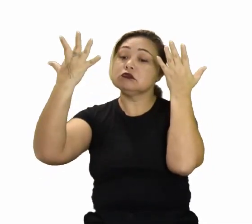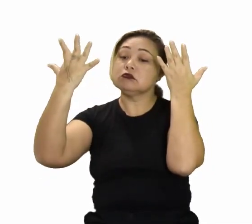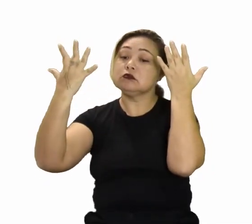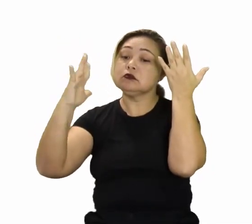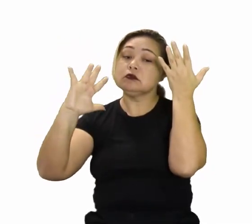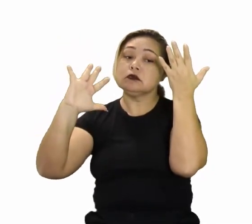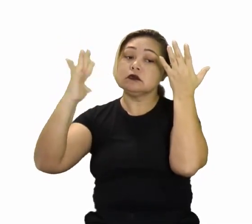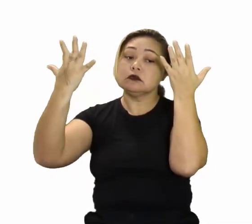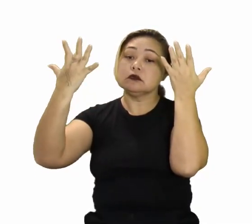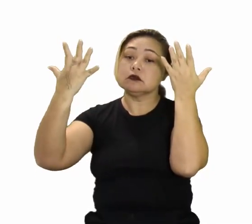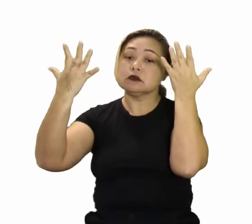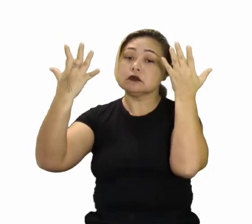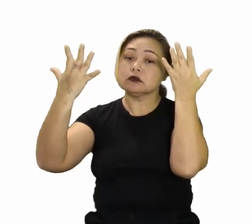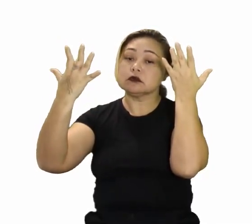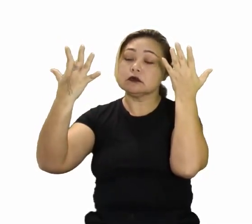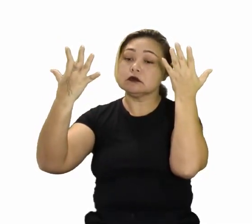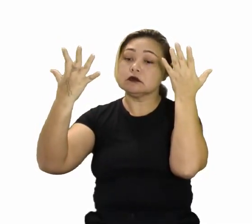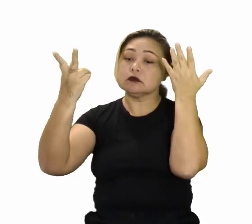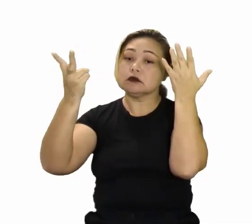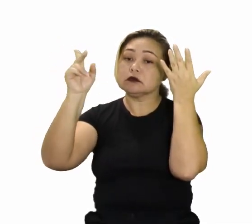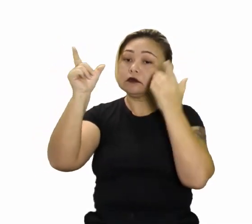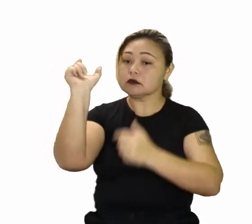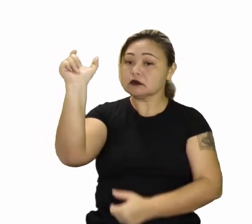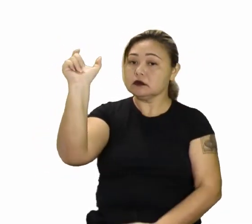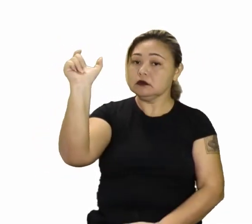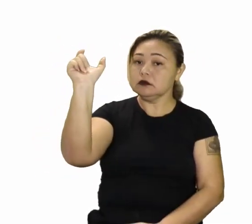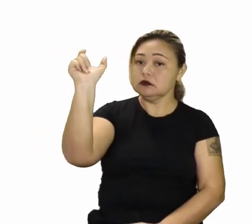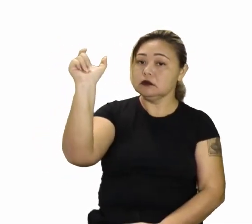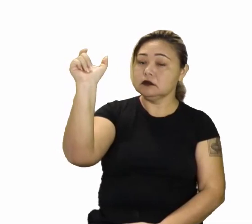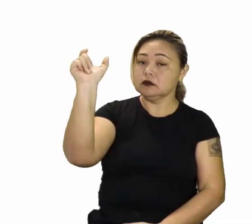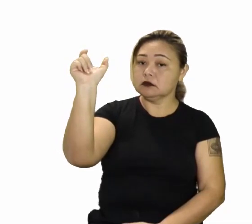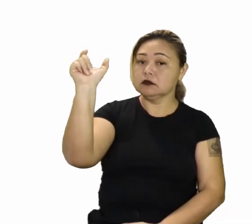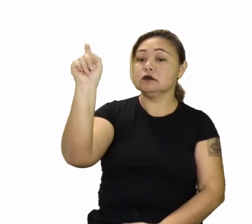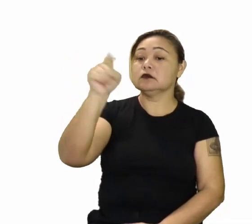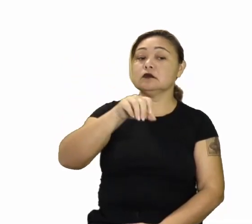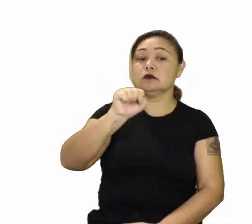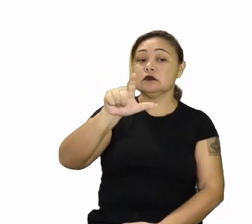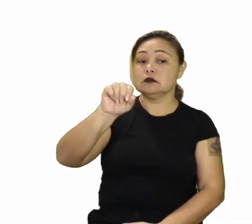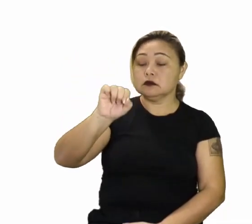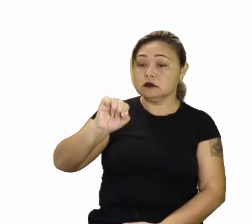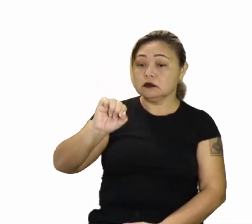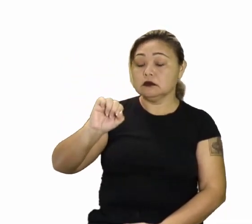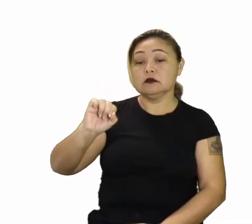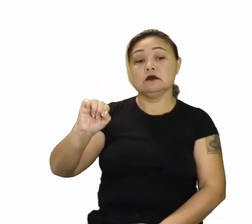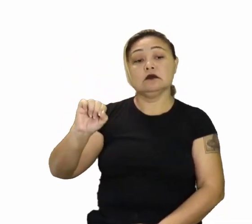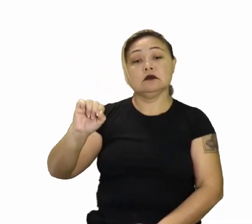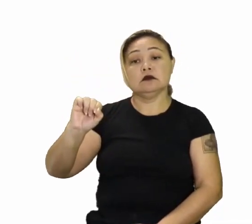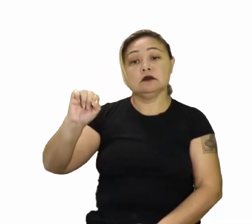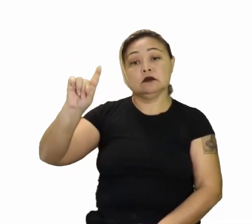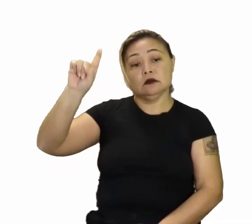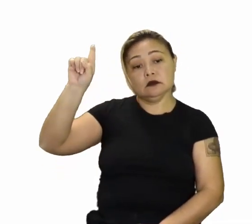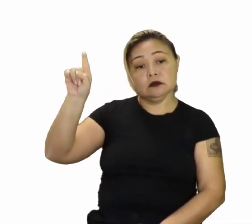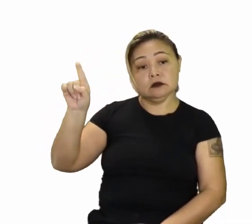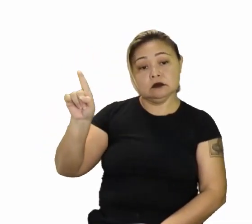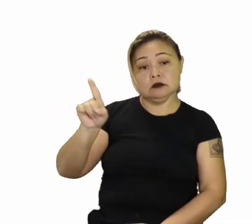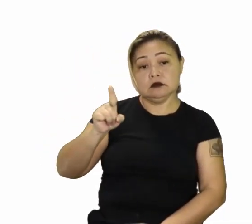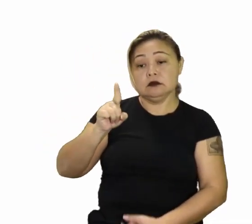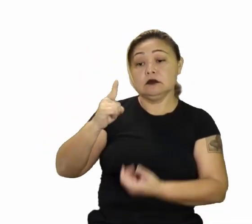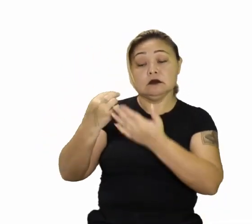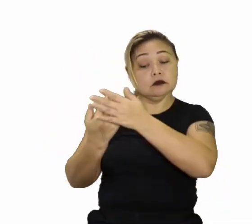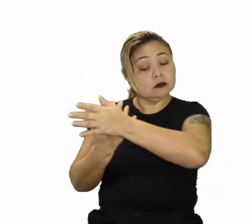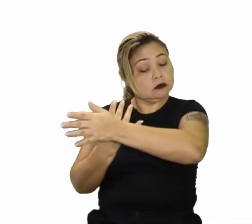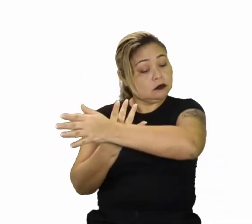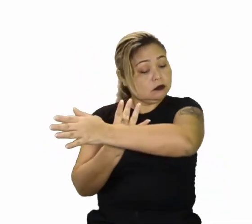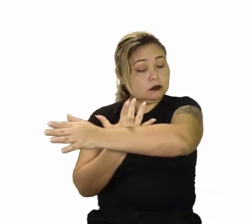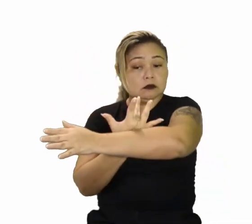as relações. Das intempéries. Com o solo. Intempéries. Com as